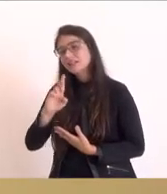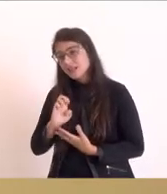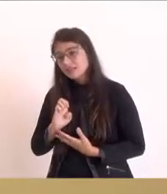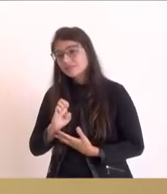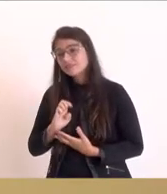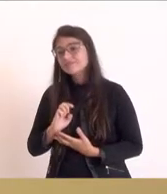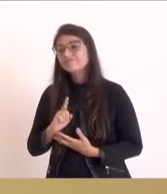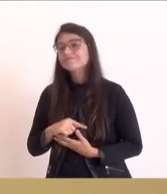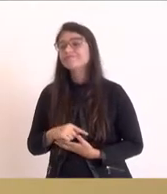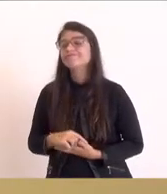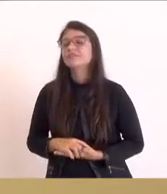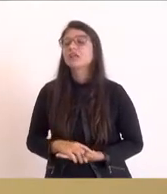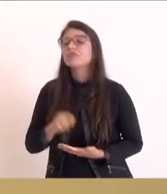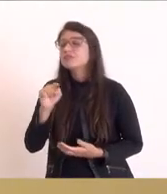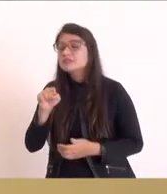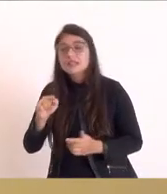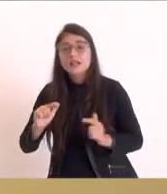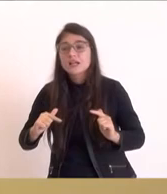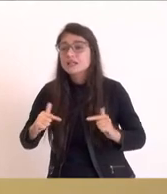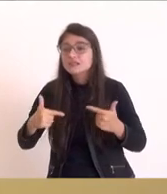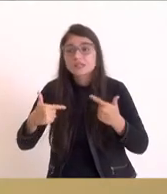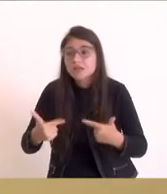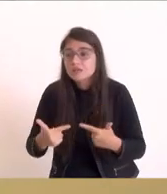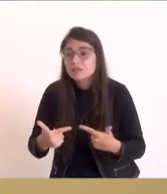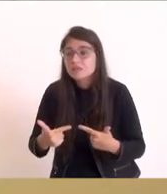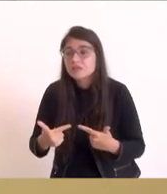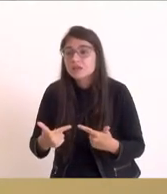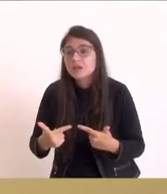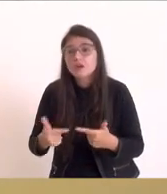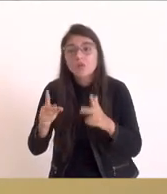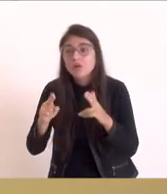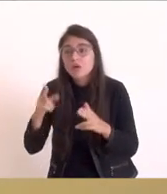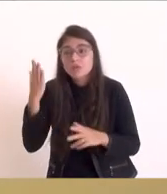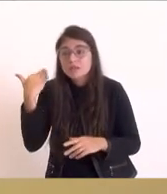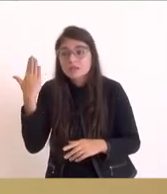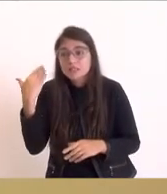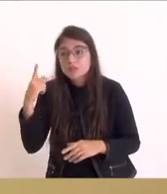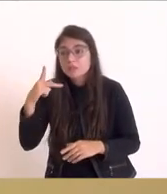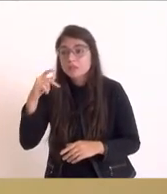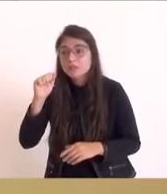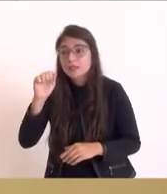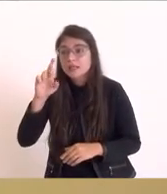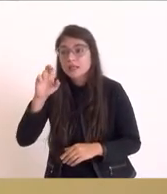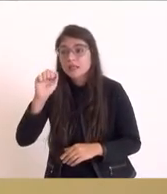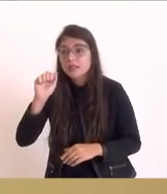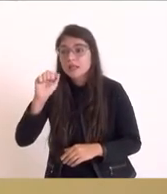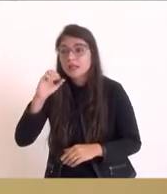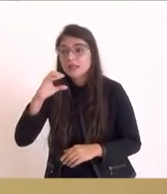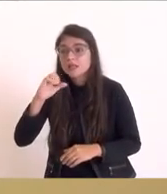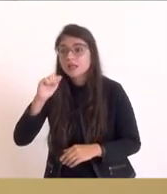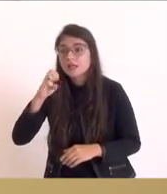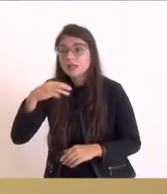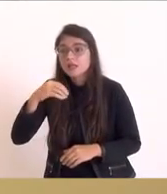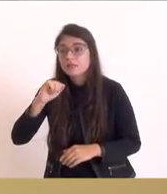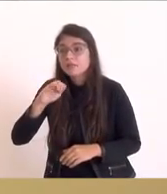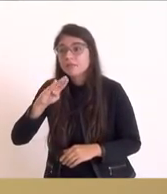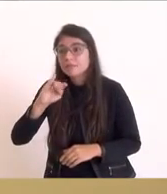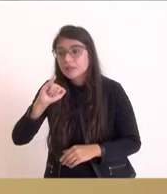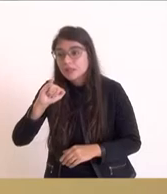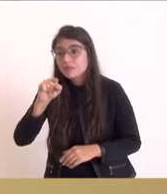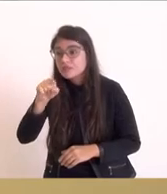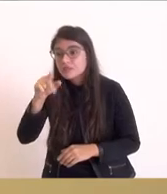desde como prefeito de Paracambi minha mulher é psiquiatra e ela me disse assim